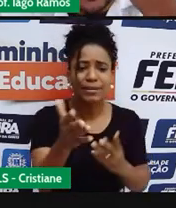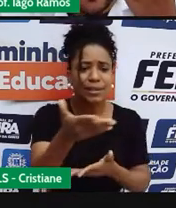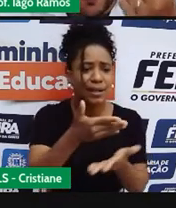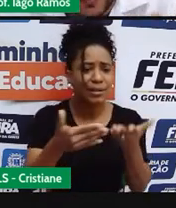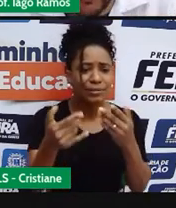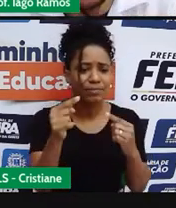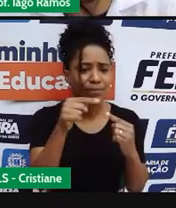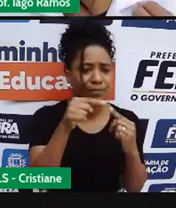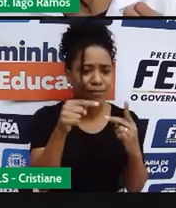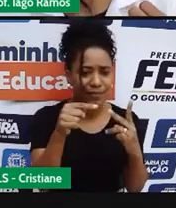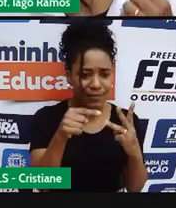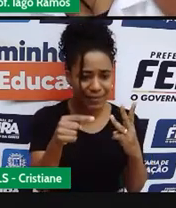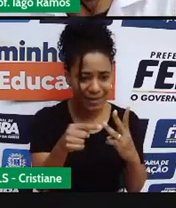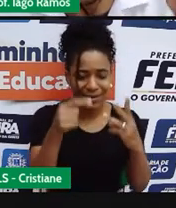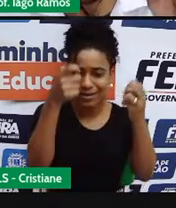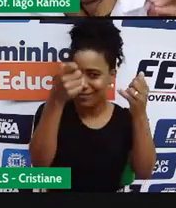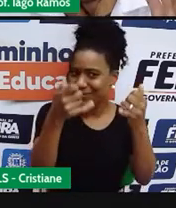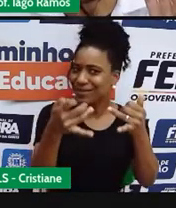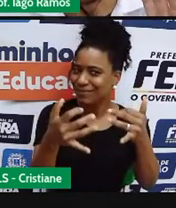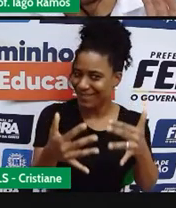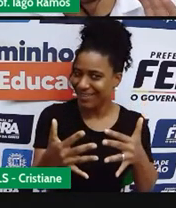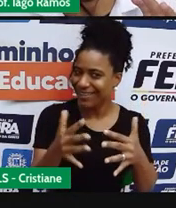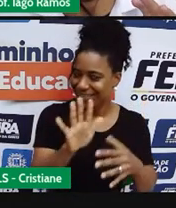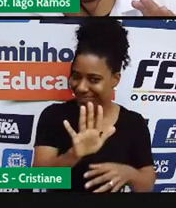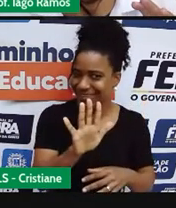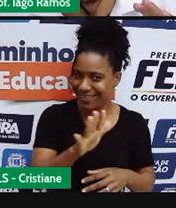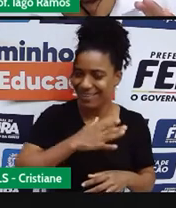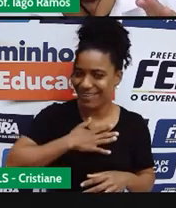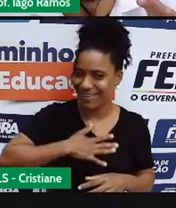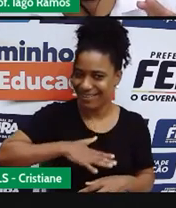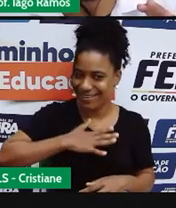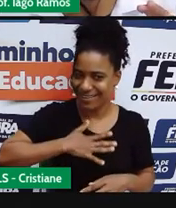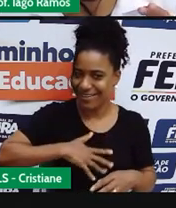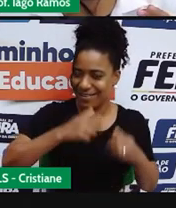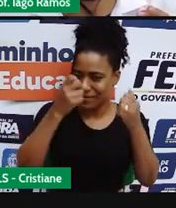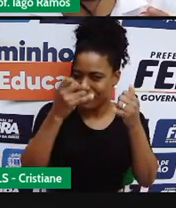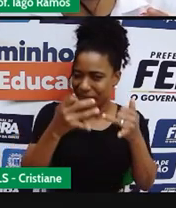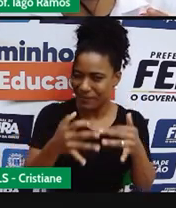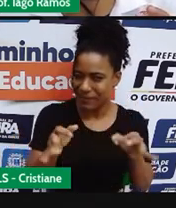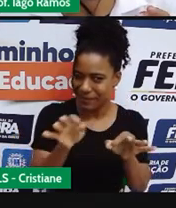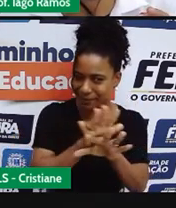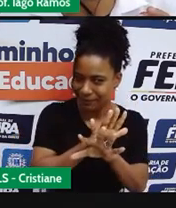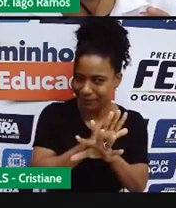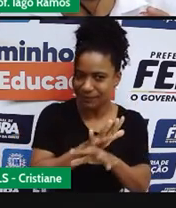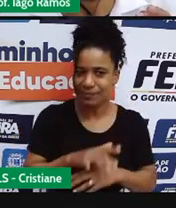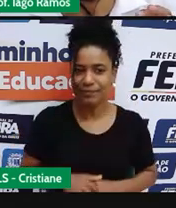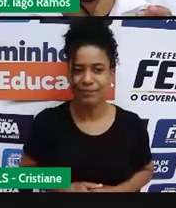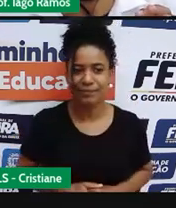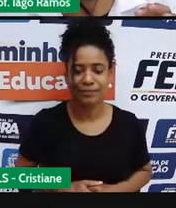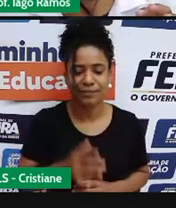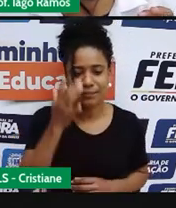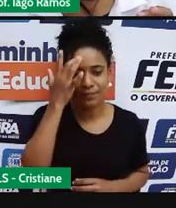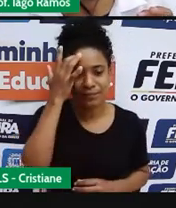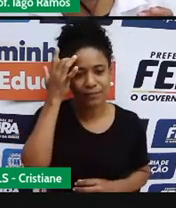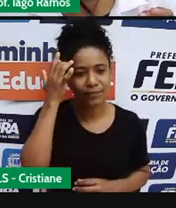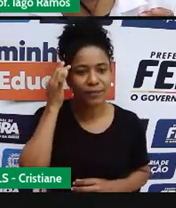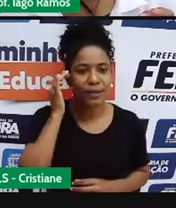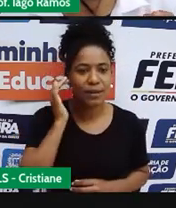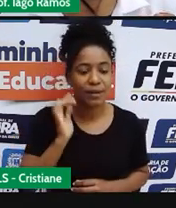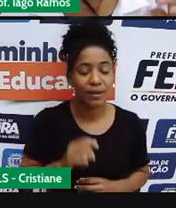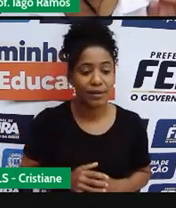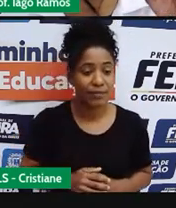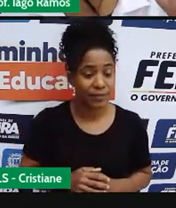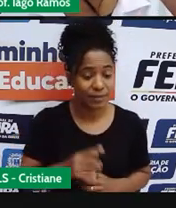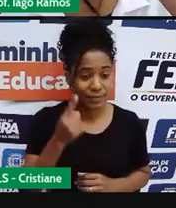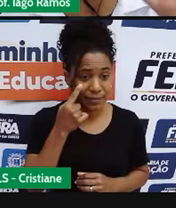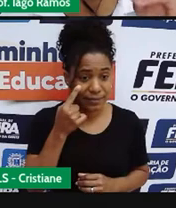Venha comigo que a gente já tá acabando. Olha só. Antes de mais nada, você tem que perceber o